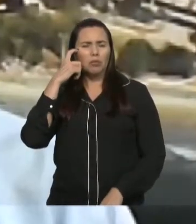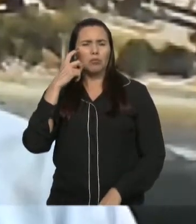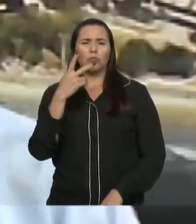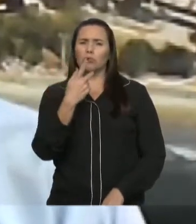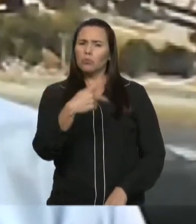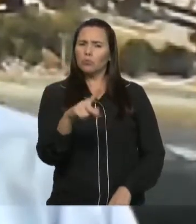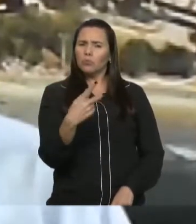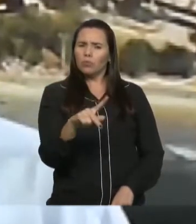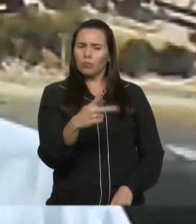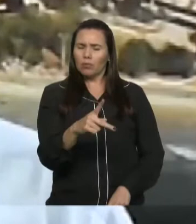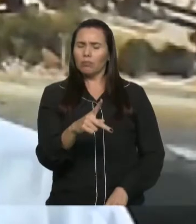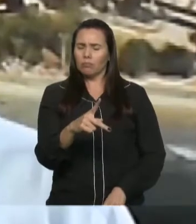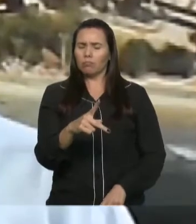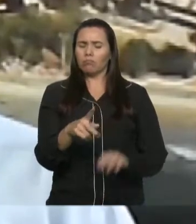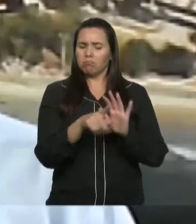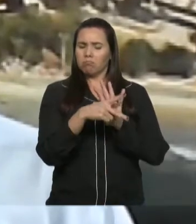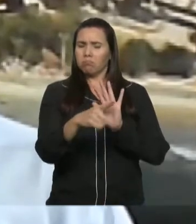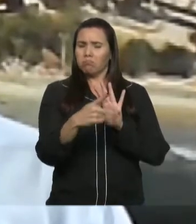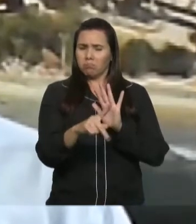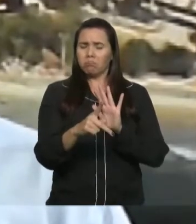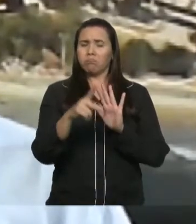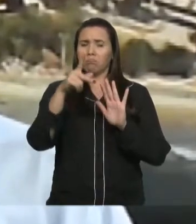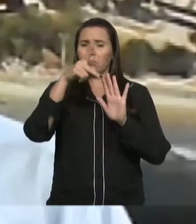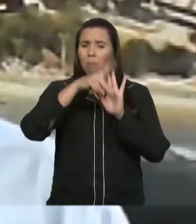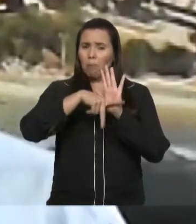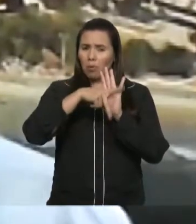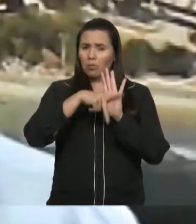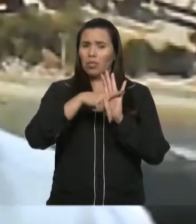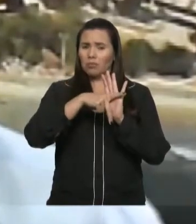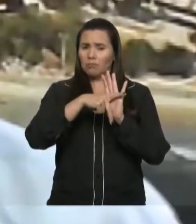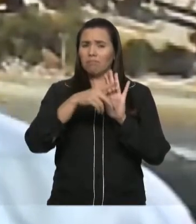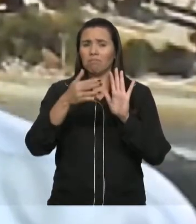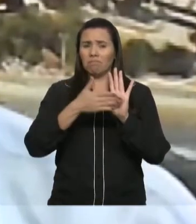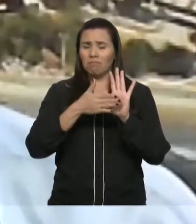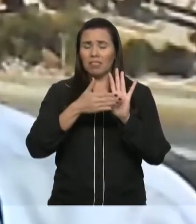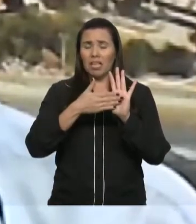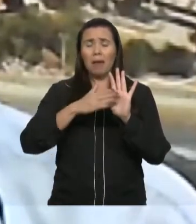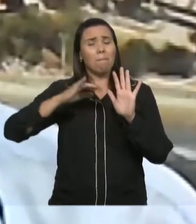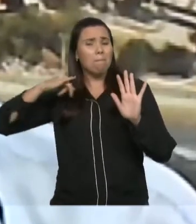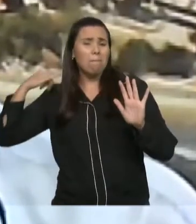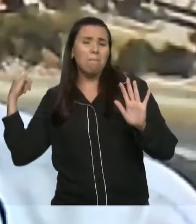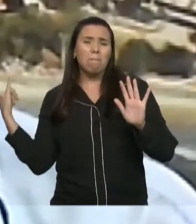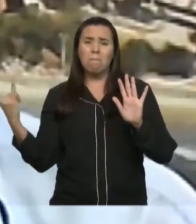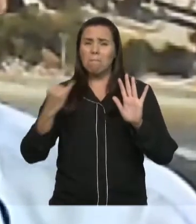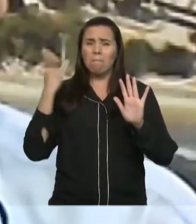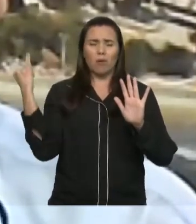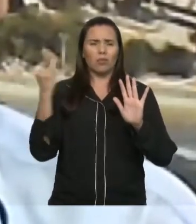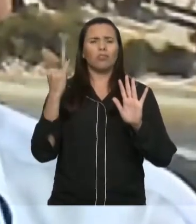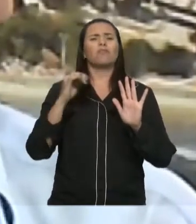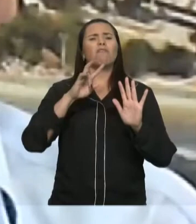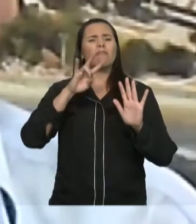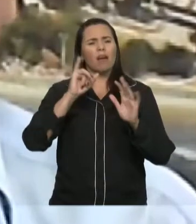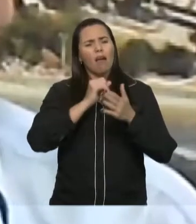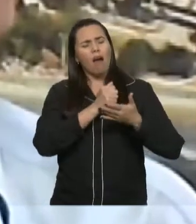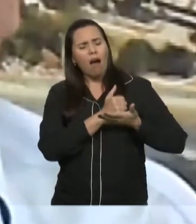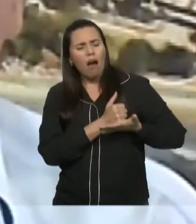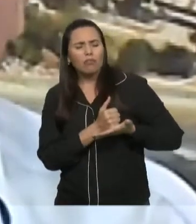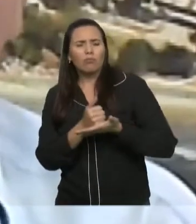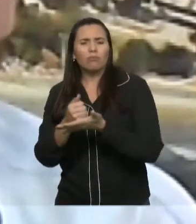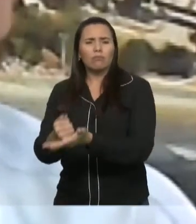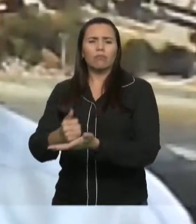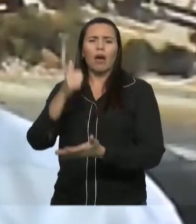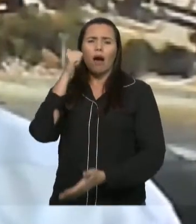ele vai aumentar os direitos das mulheres nesse momento, dando a